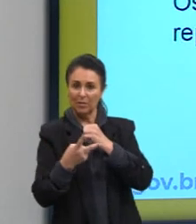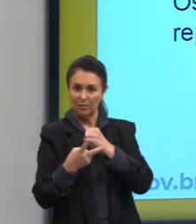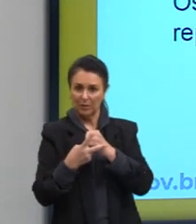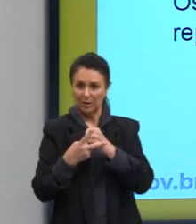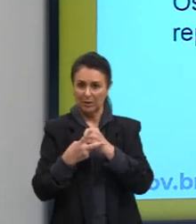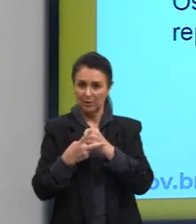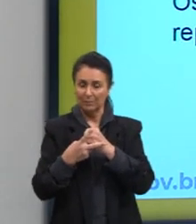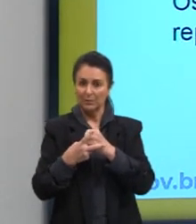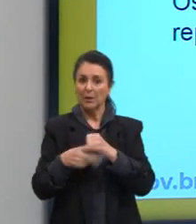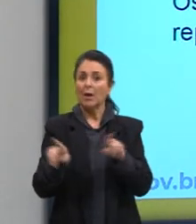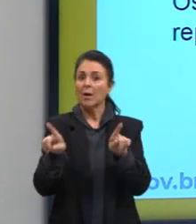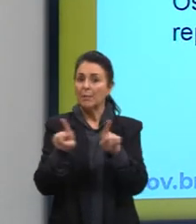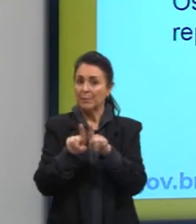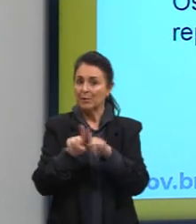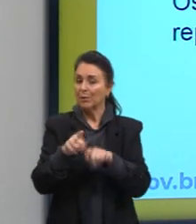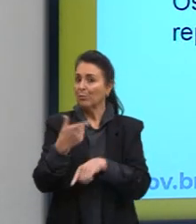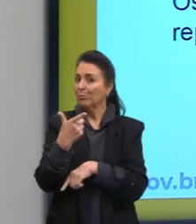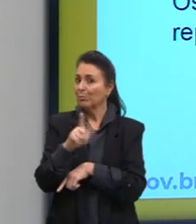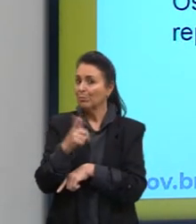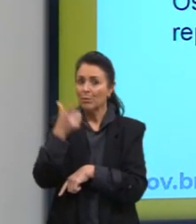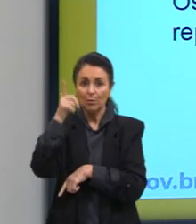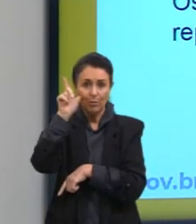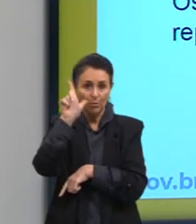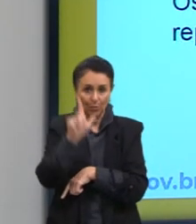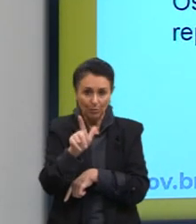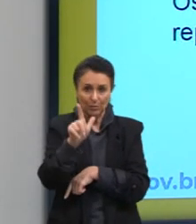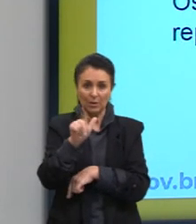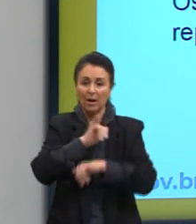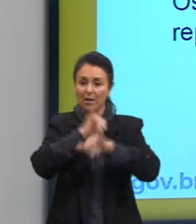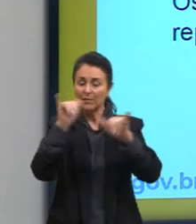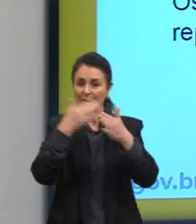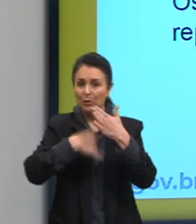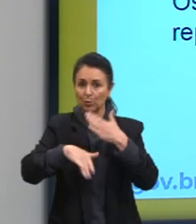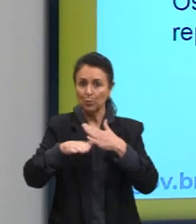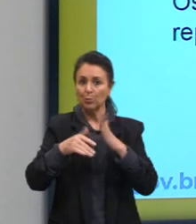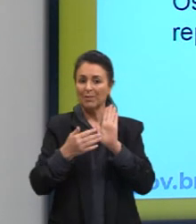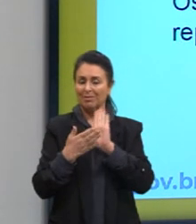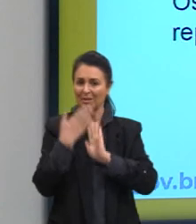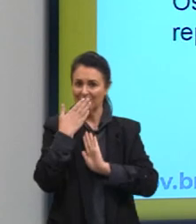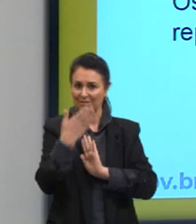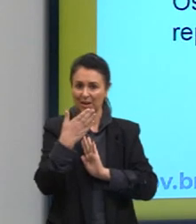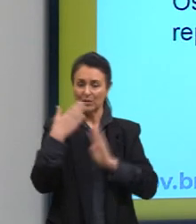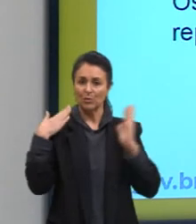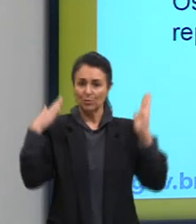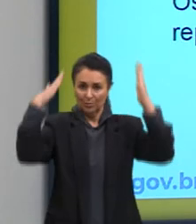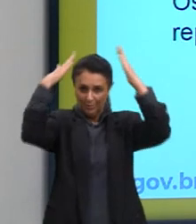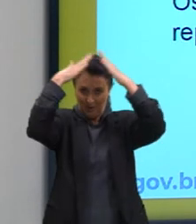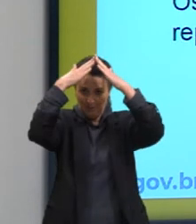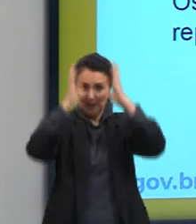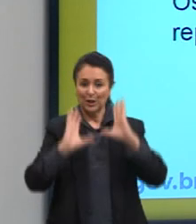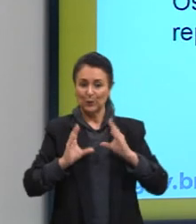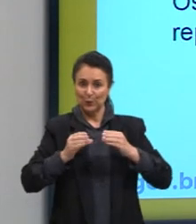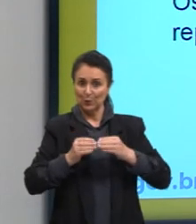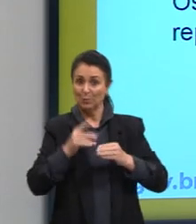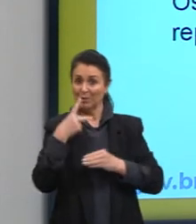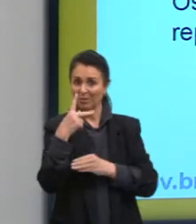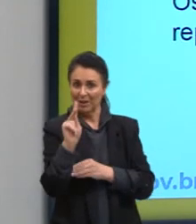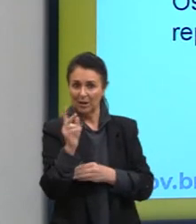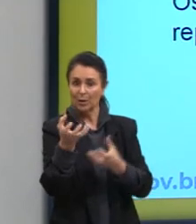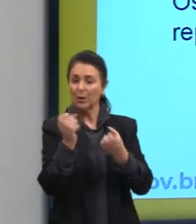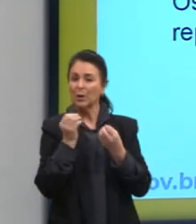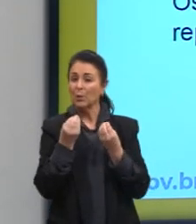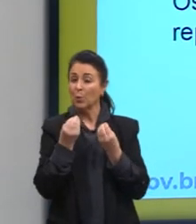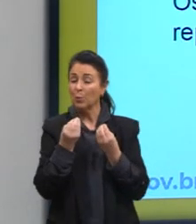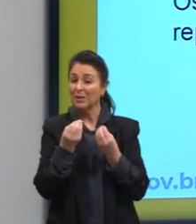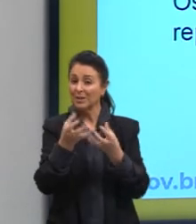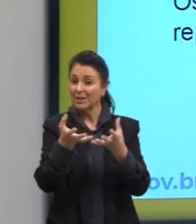mesmo não tendo conseguido dizer tudo diante do papa, dos cardeais e dos príncipes, como queria. Então, os dois